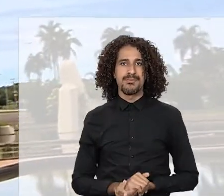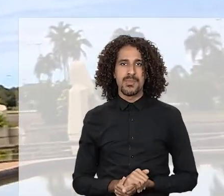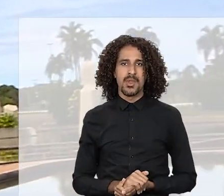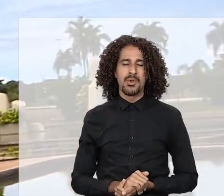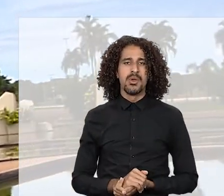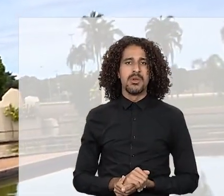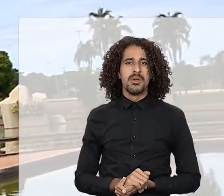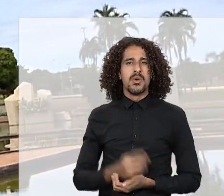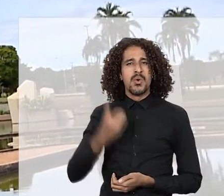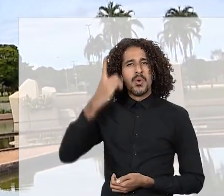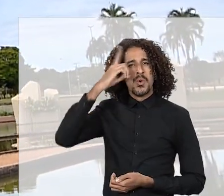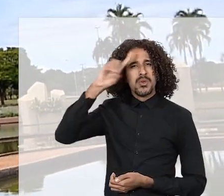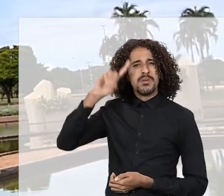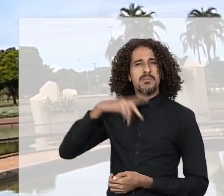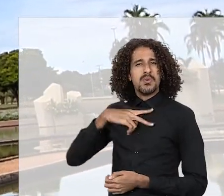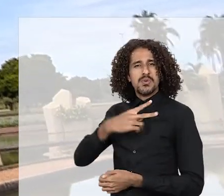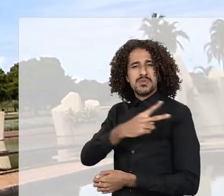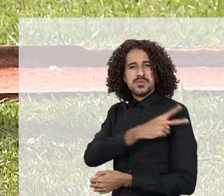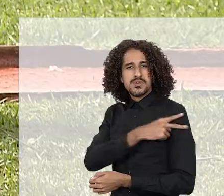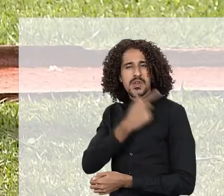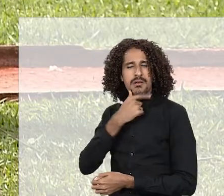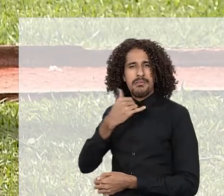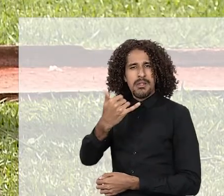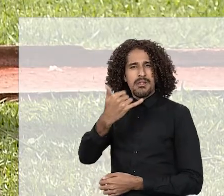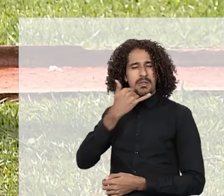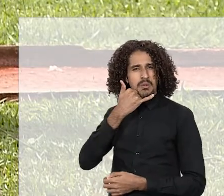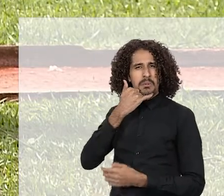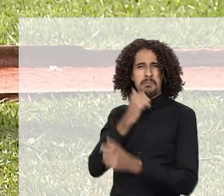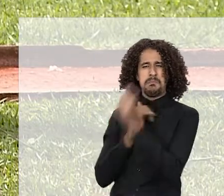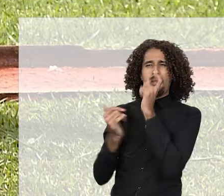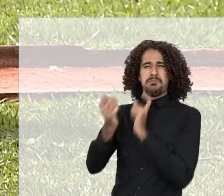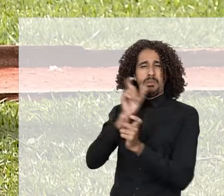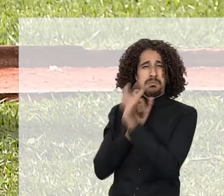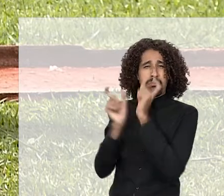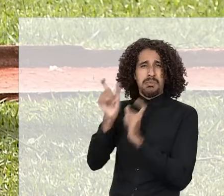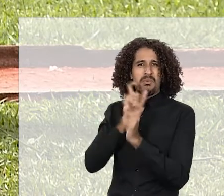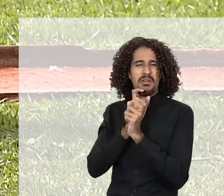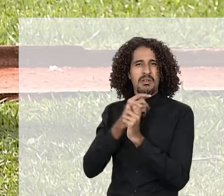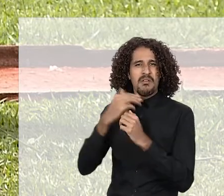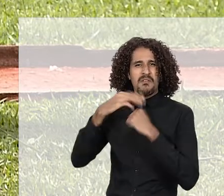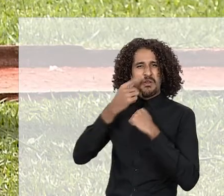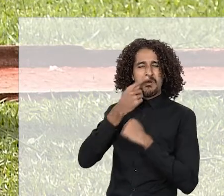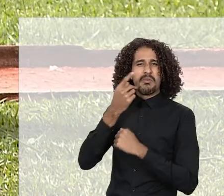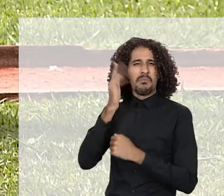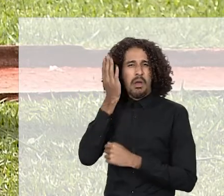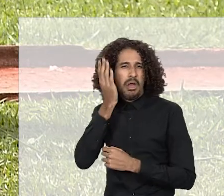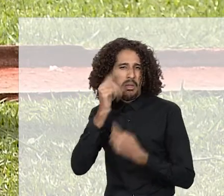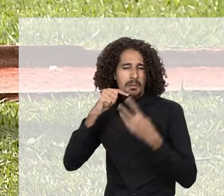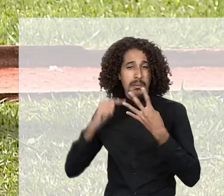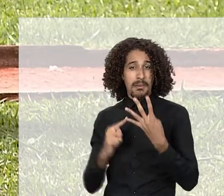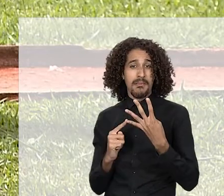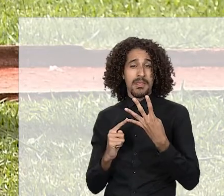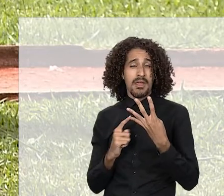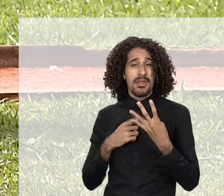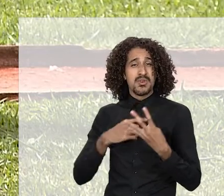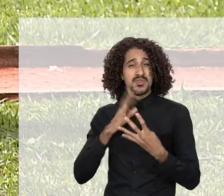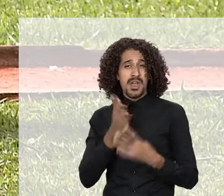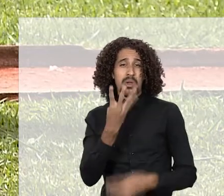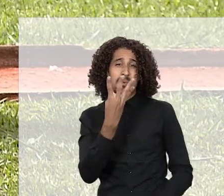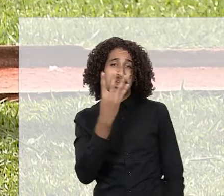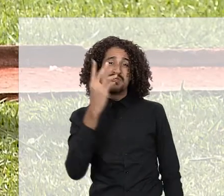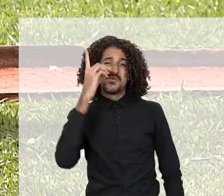Certo dia, meu chefe me ligou. Começou com palavras de baixo calão, me chamar de competente, de inútil. Então juntou,